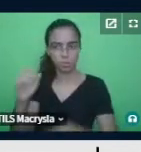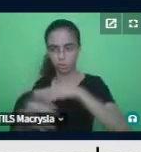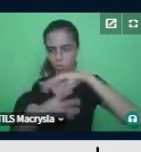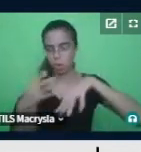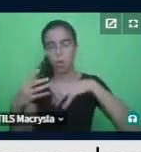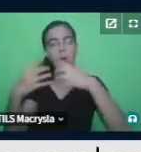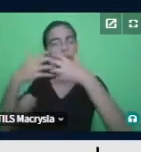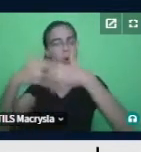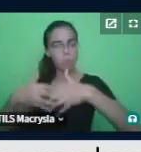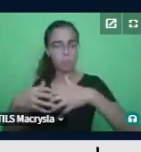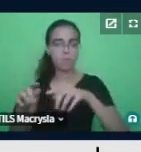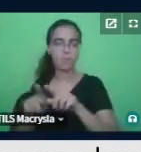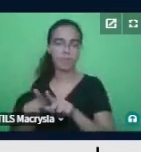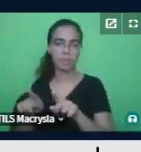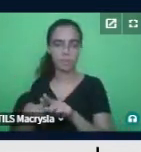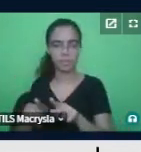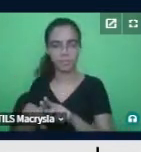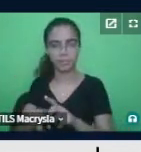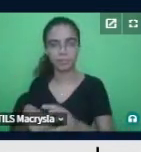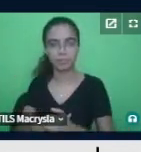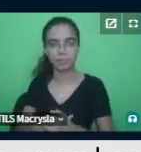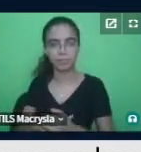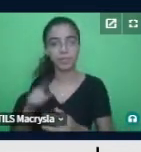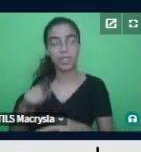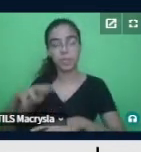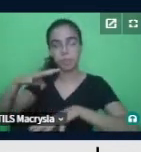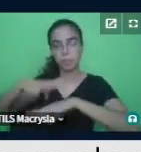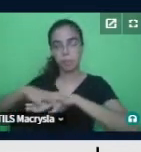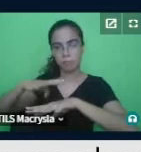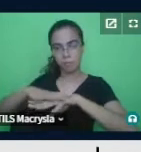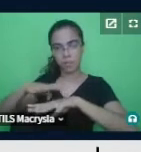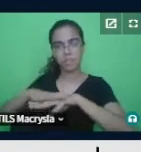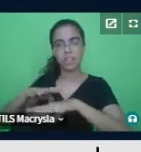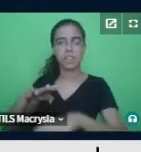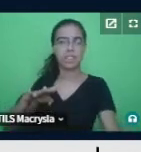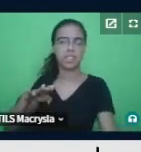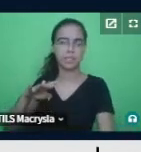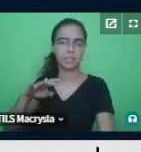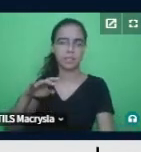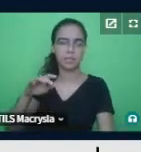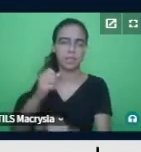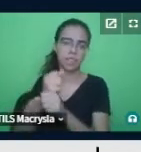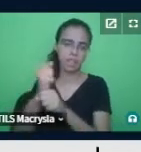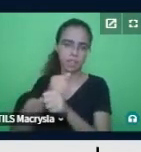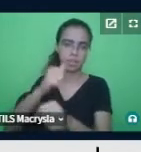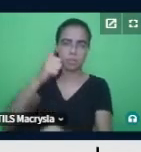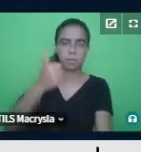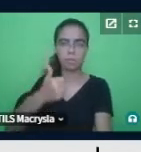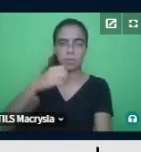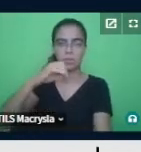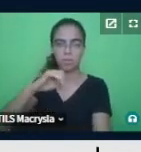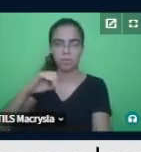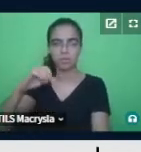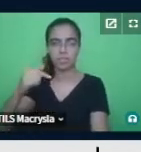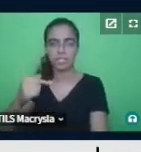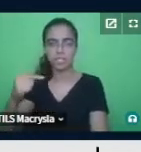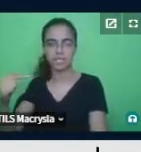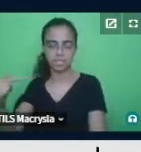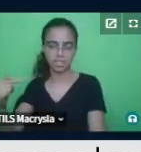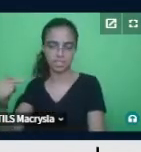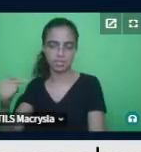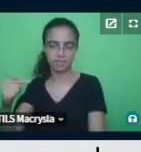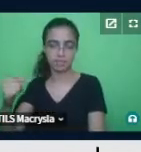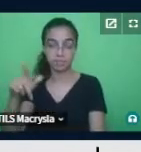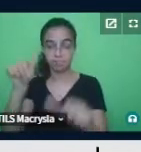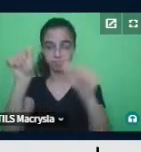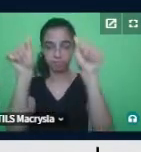figura geométrica proposta pelo matemático Benoim Mandeuco em 1977. É uma figura,